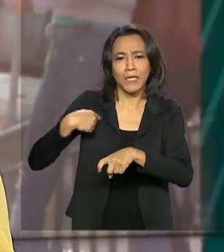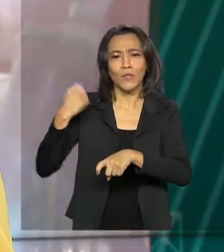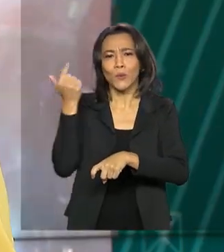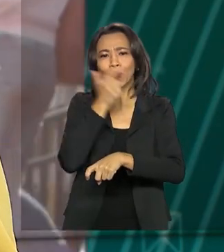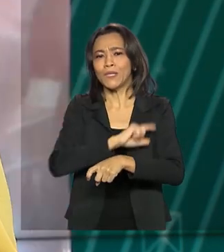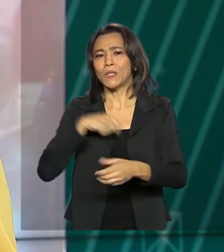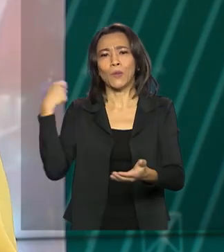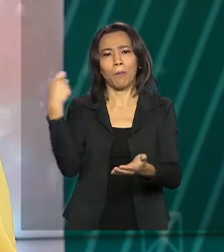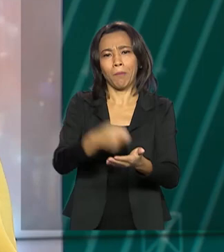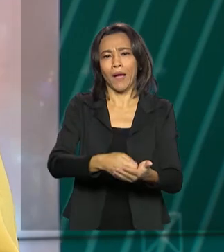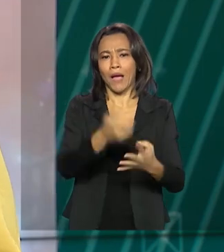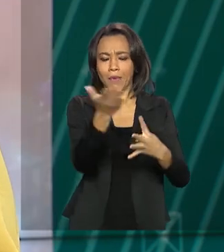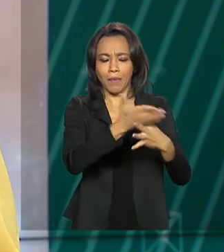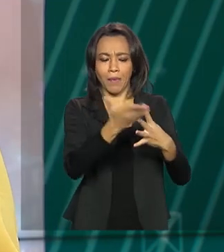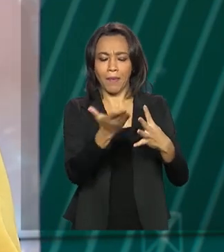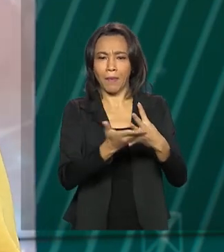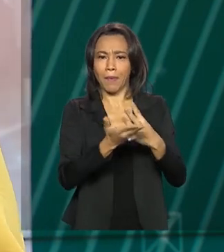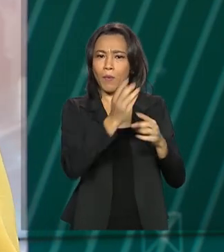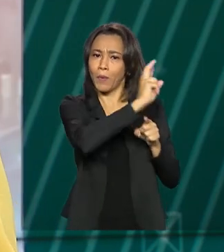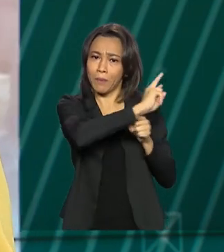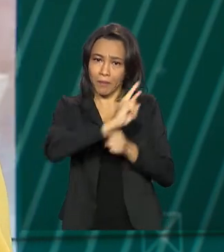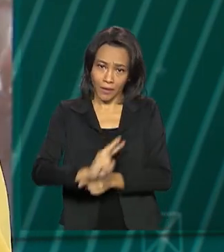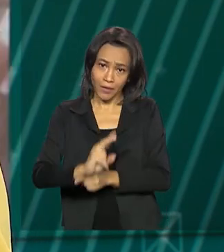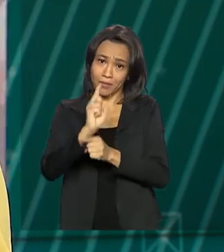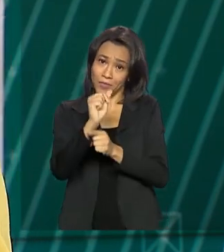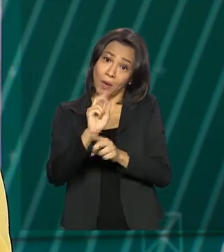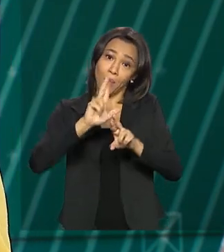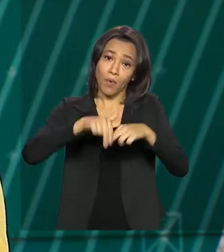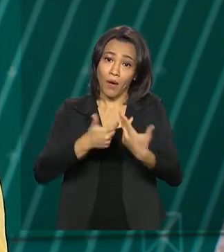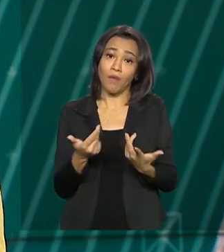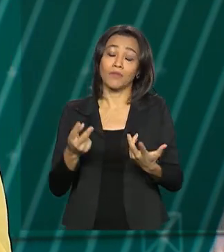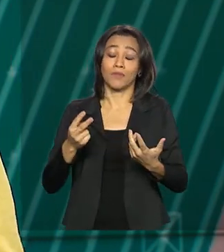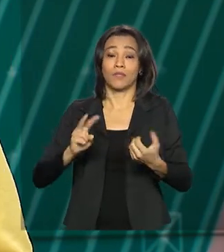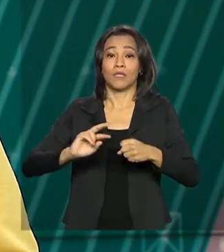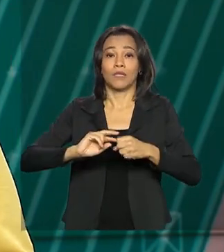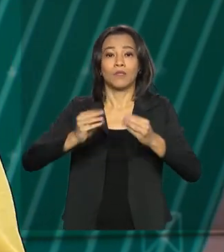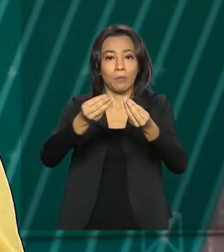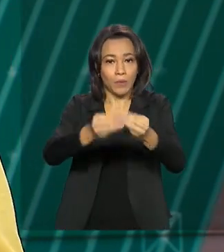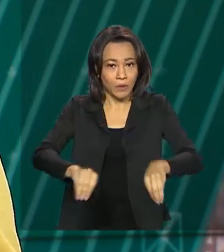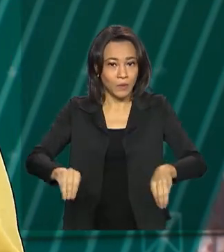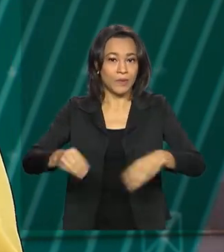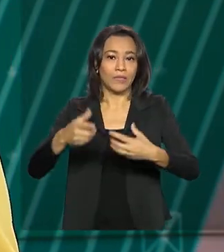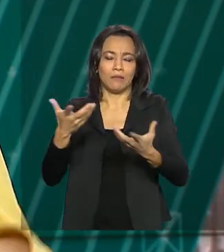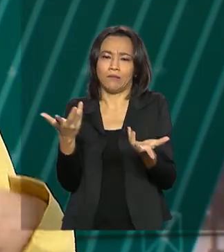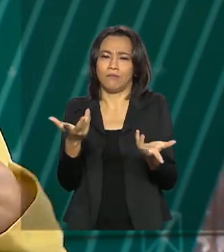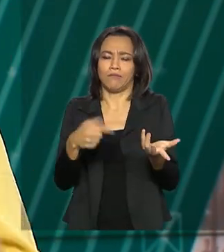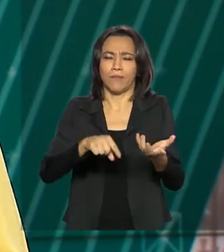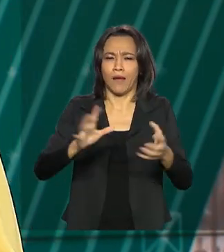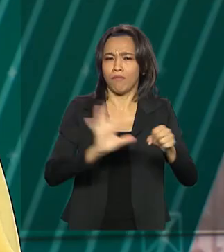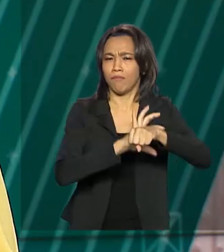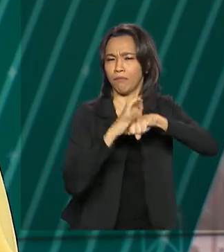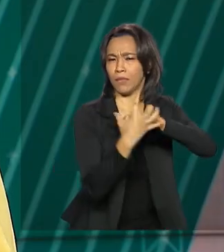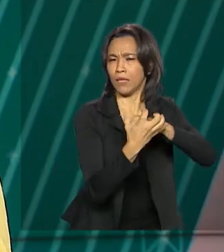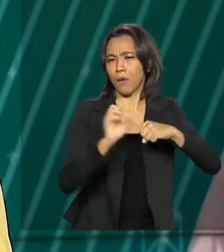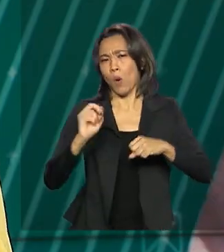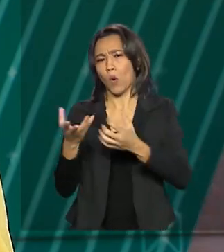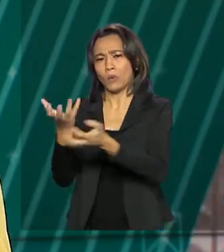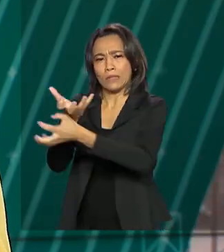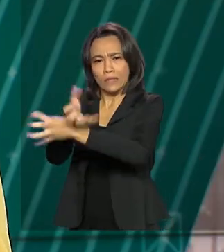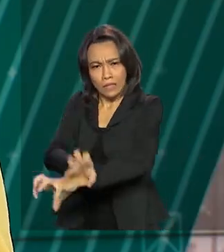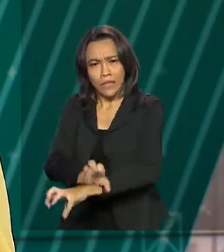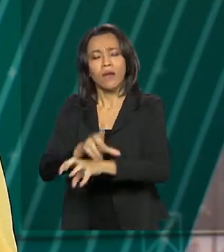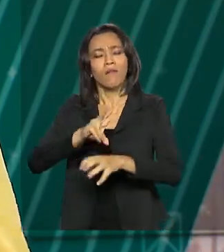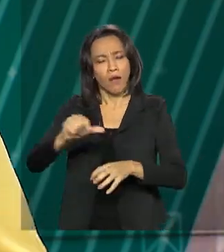as prestações do crédito rural devido a prejuízos provocados pela pandemia ou pela seca vão ter o vencimento das parcelas